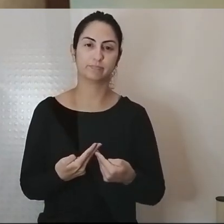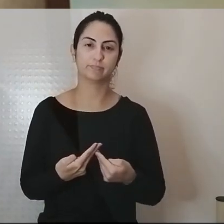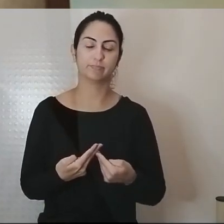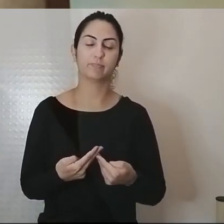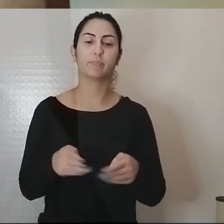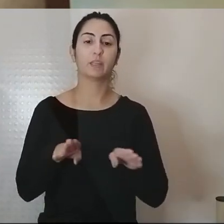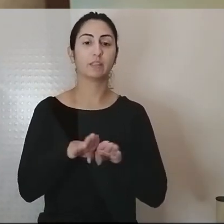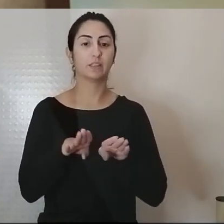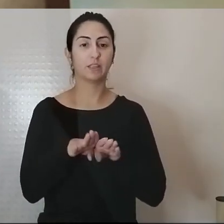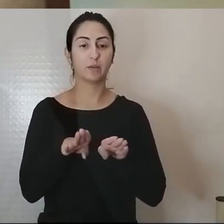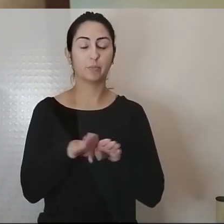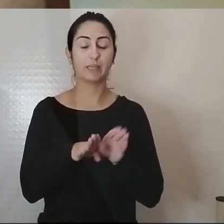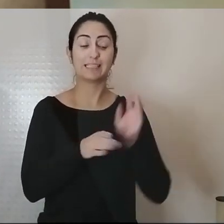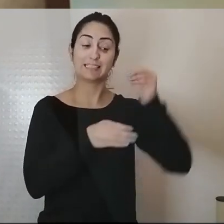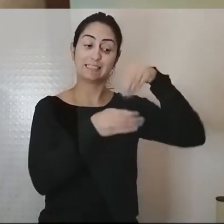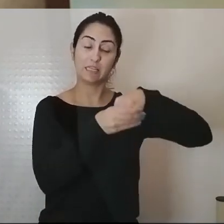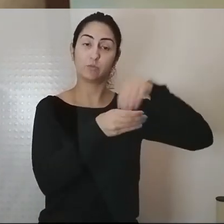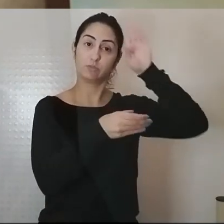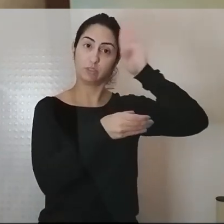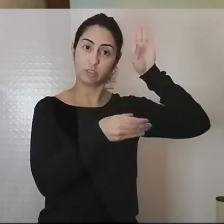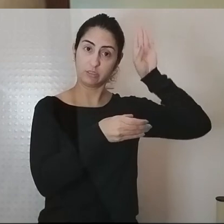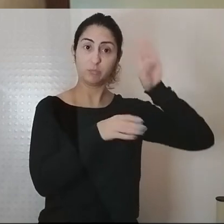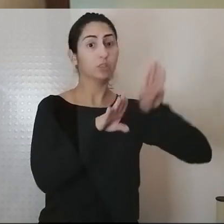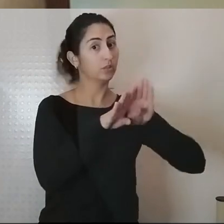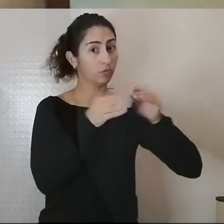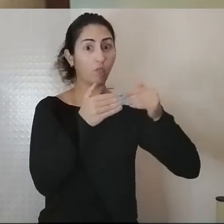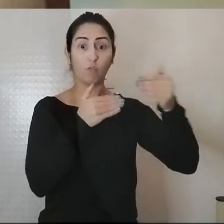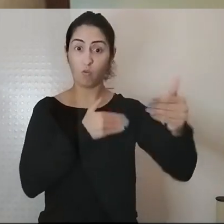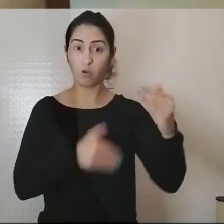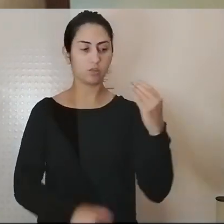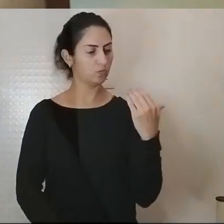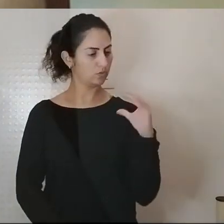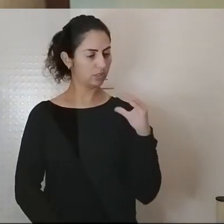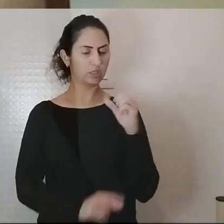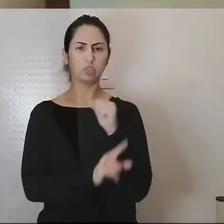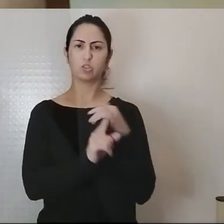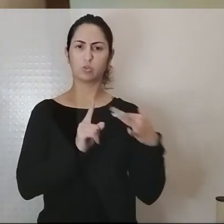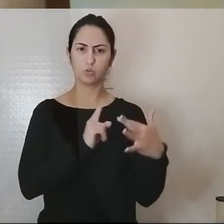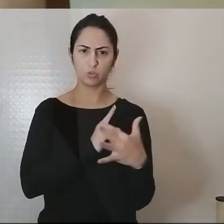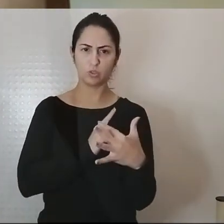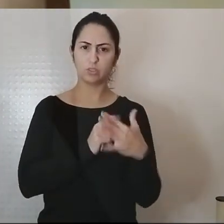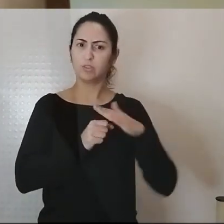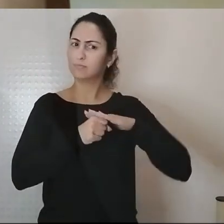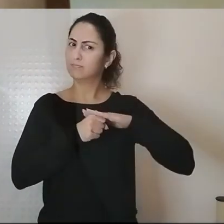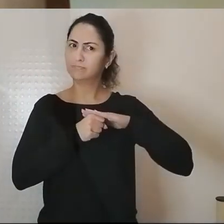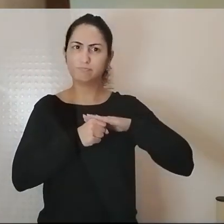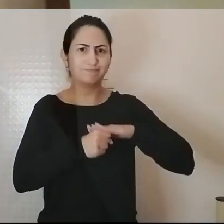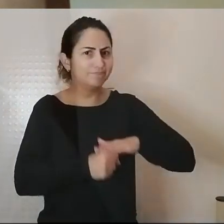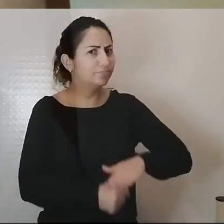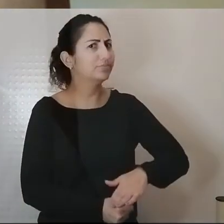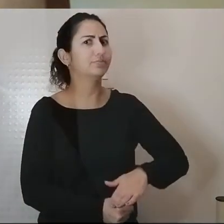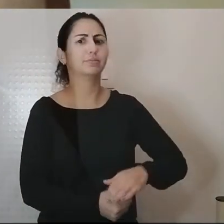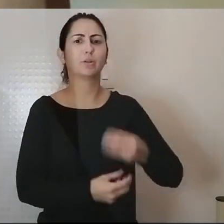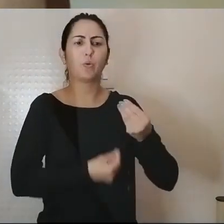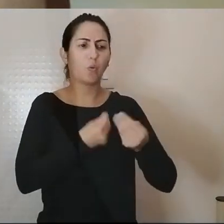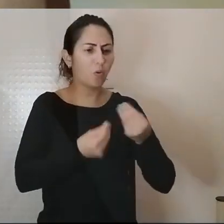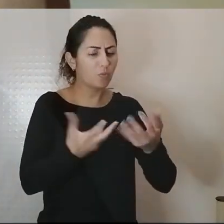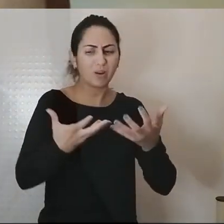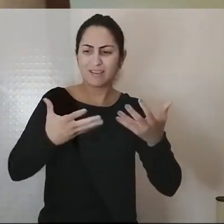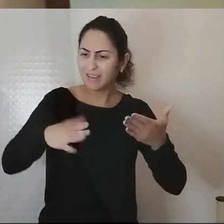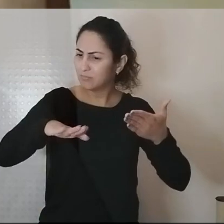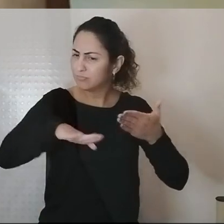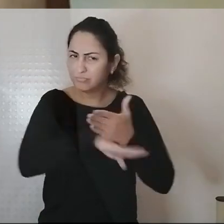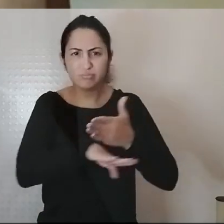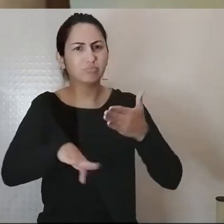fora da academia os cientistas sociais estão sob pressão crescente de se engajar em